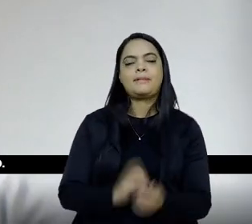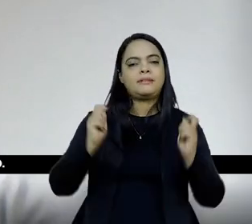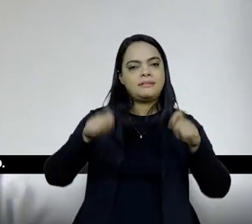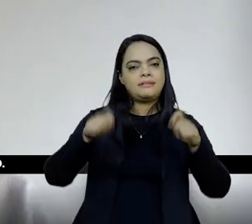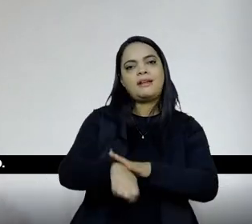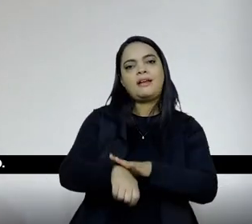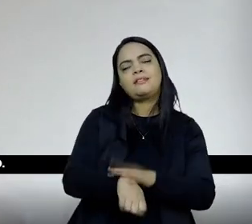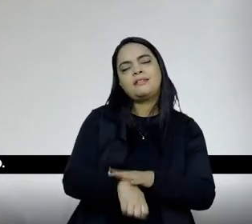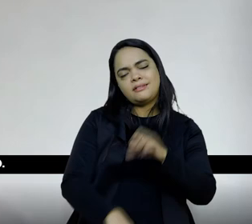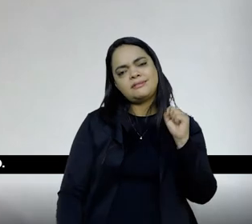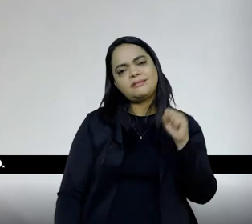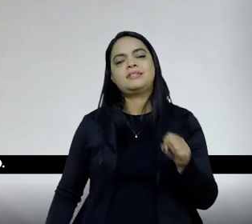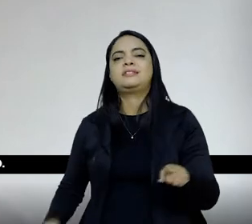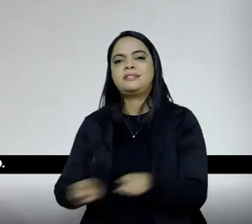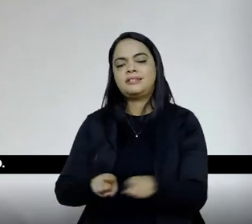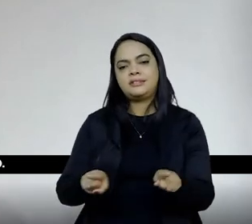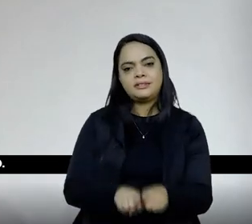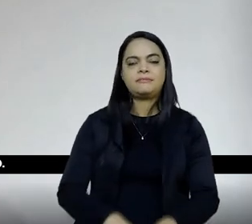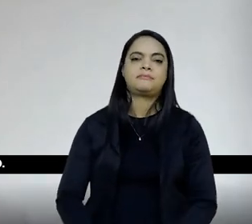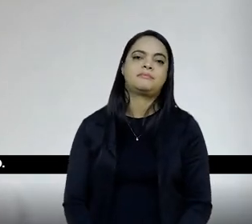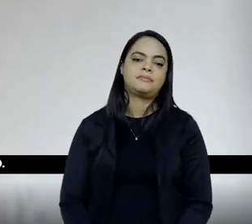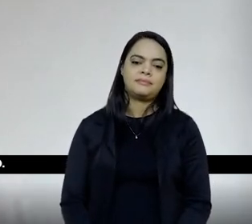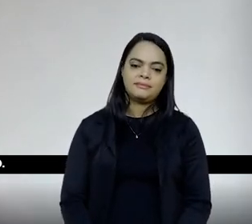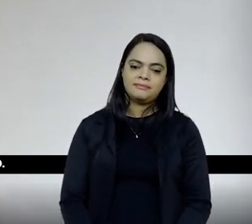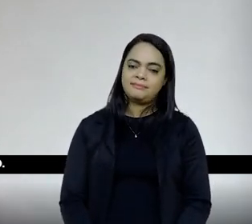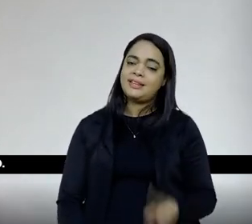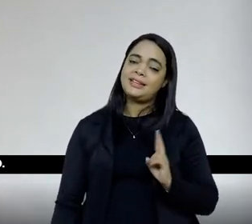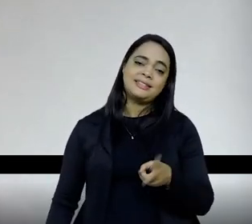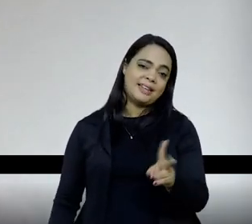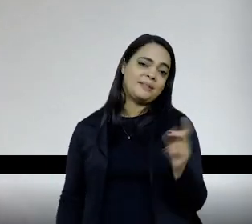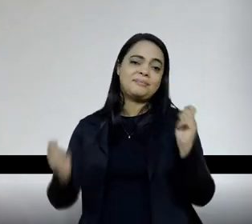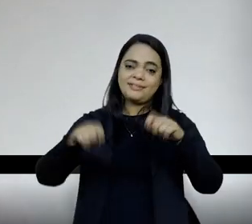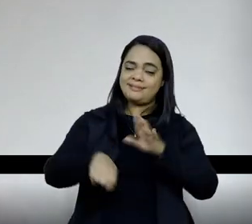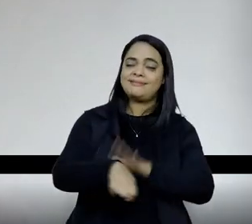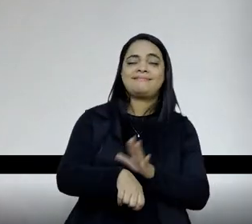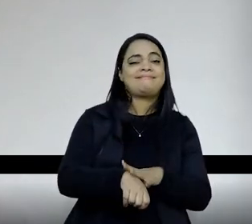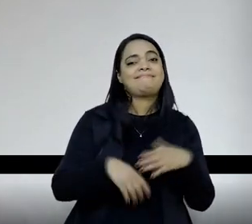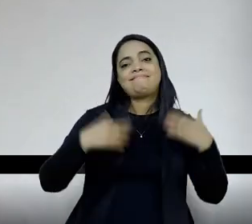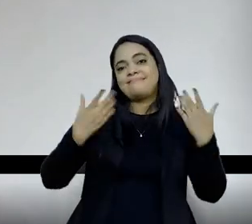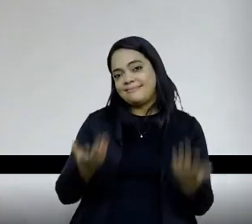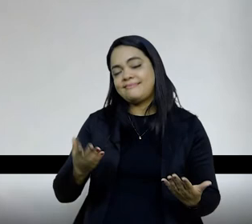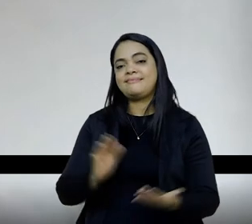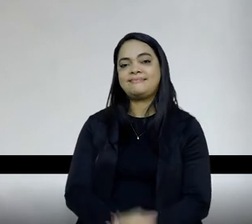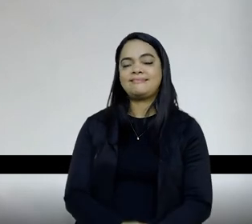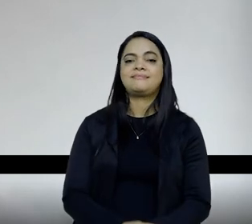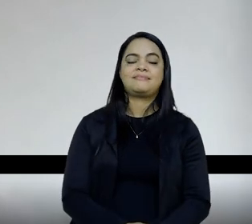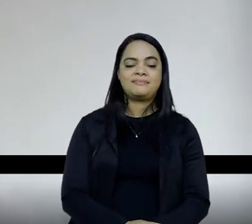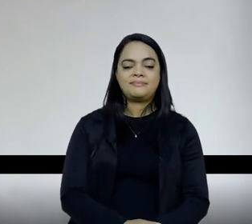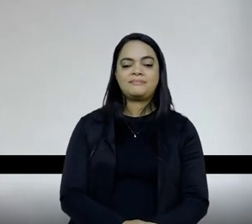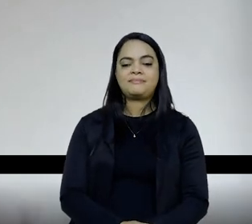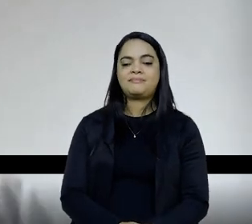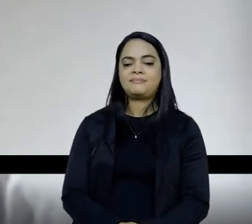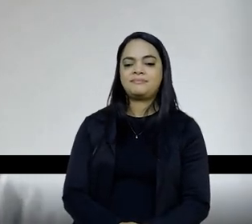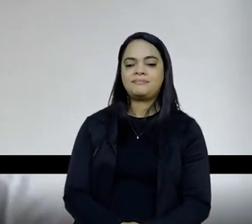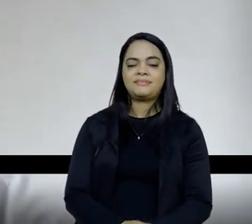também, né? Porque... Sempre vai ser tempo, né? não... Mas, assim, claro, quanto